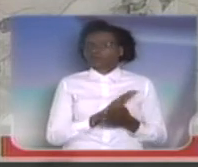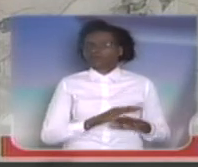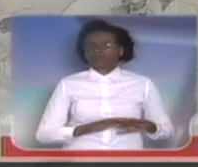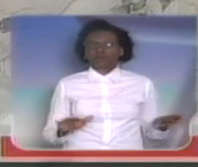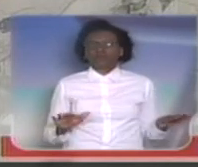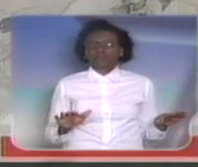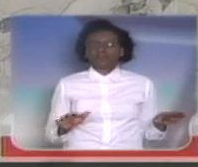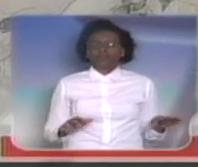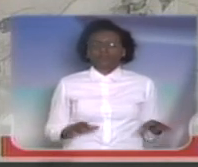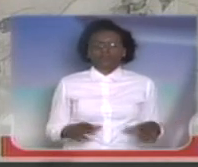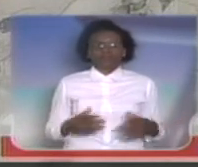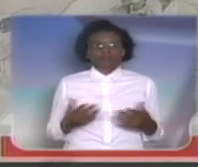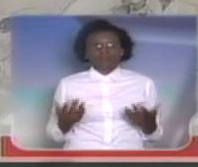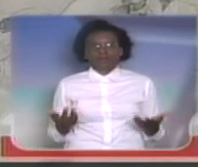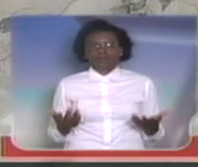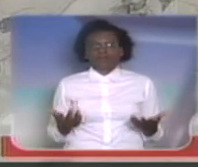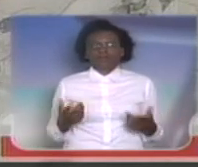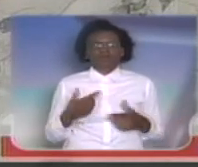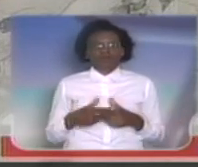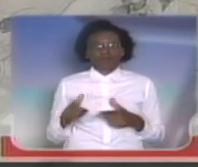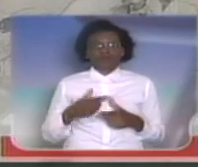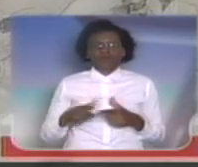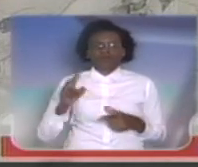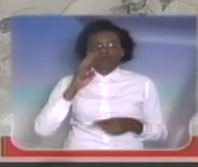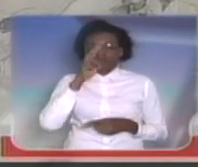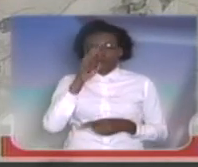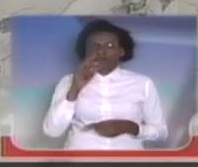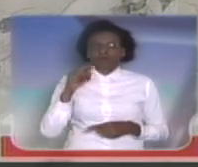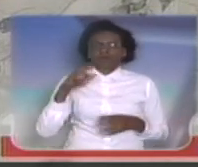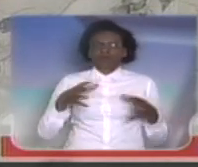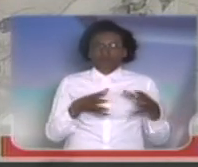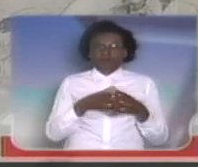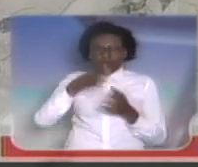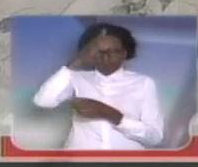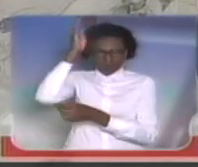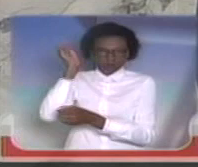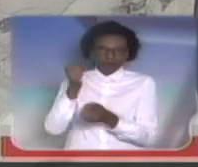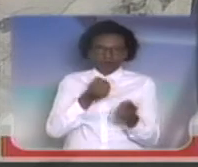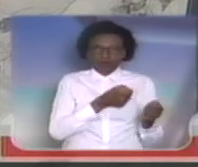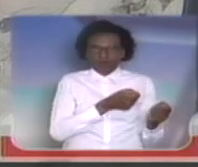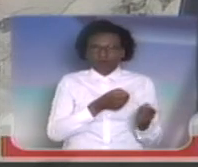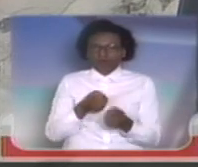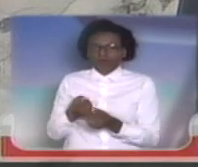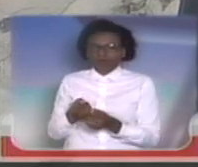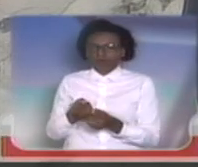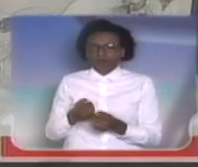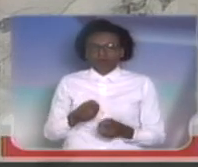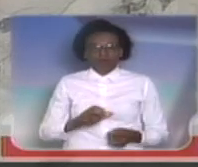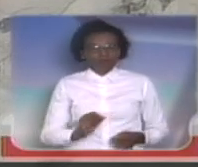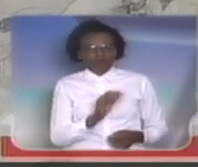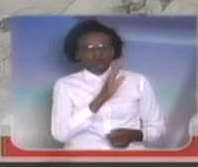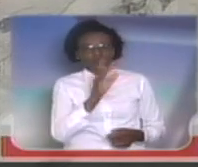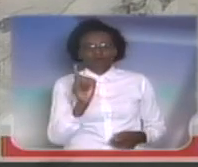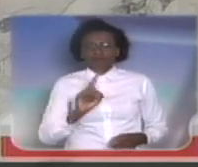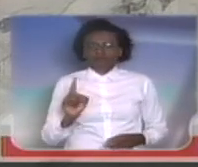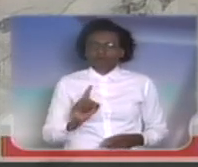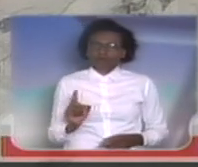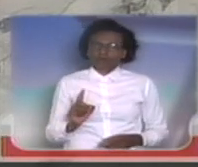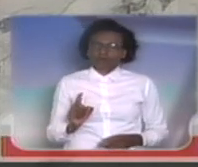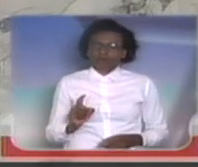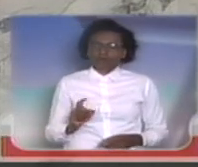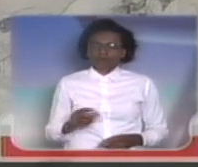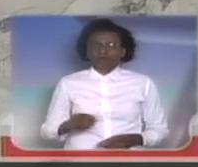debelado. Então, aí é uma situação grave. O corpo de bombeiros, ele muitas vezes não é valorizado e ouvido da maneira que devia ser. Não